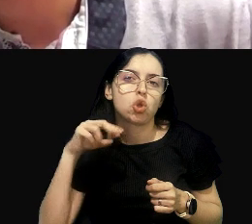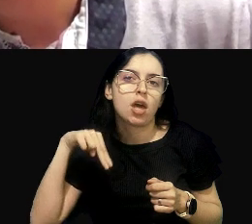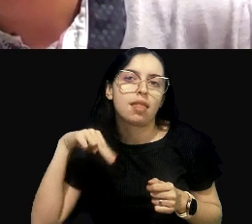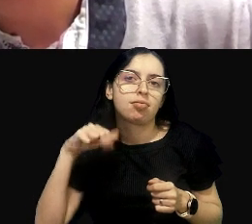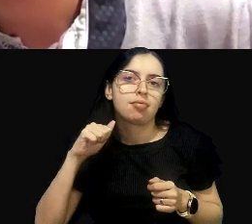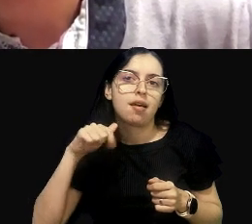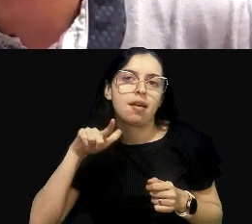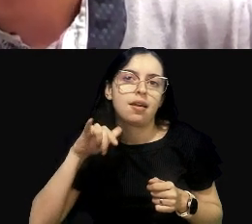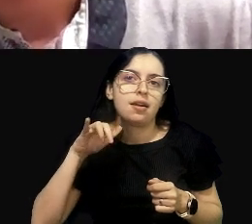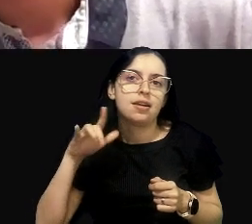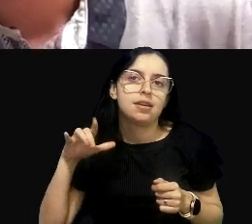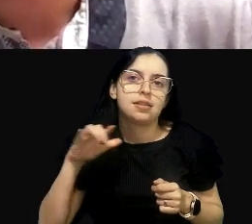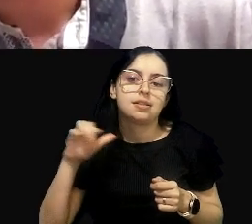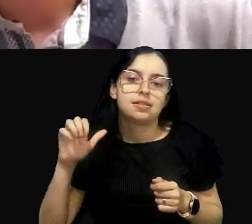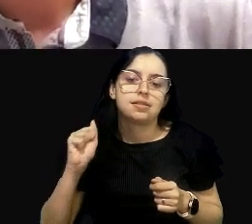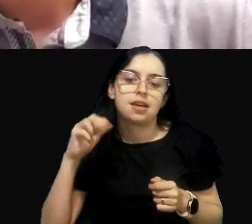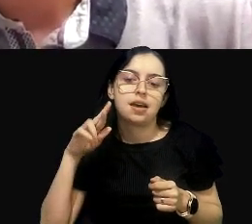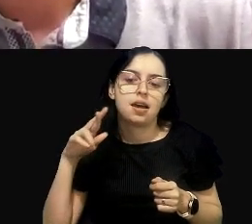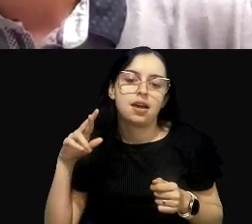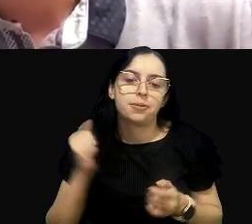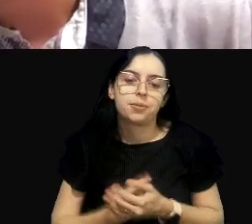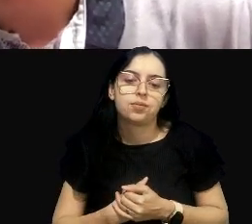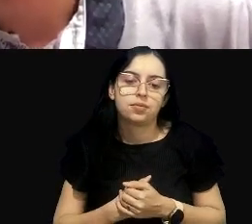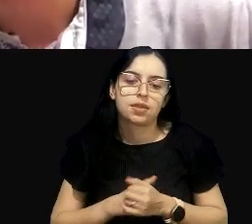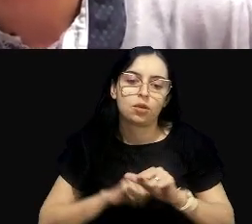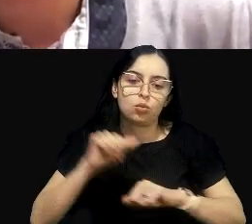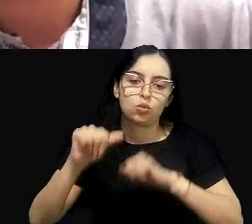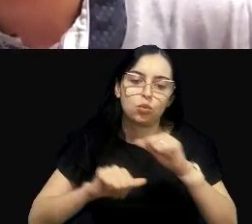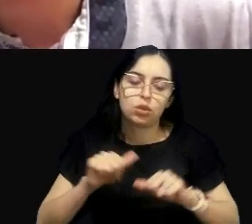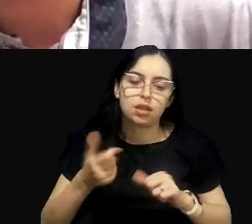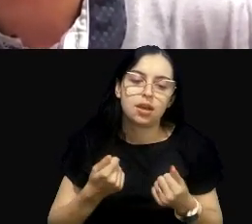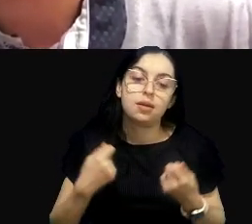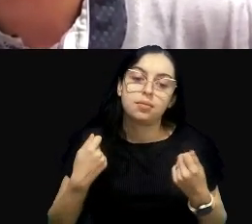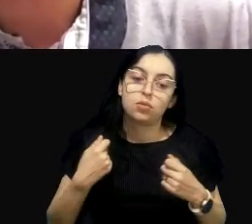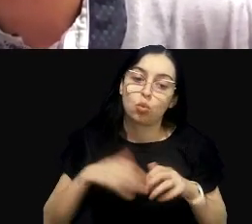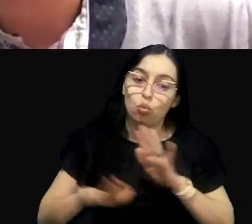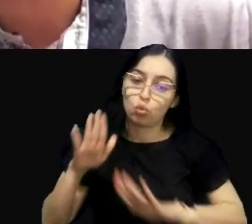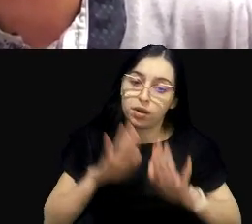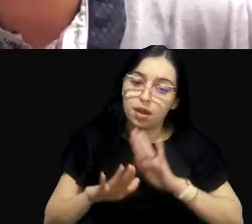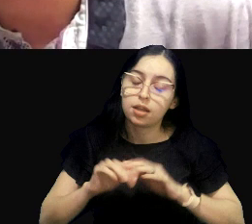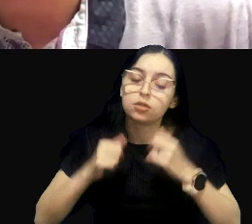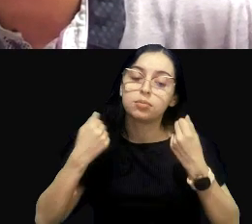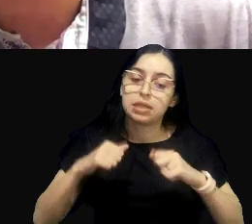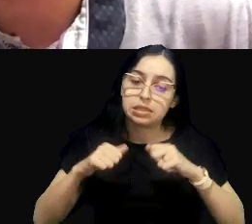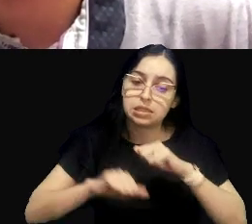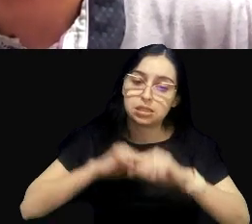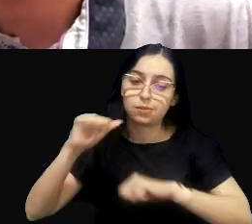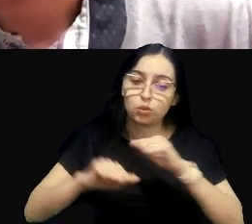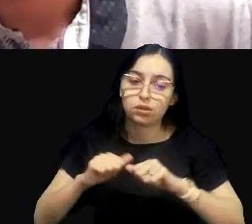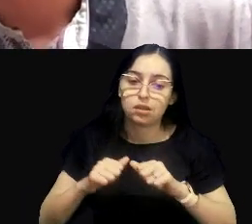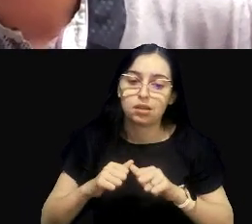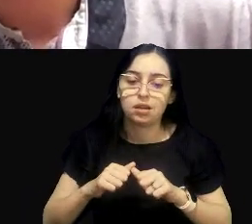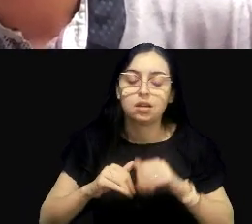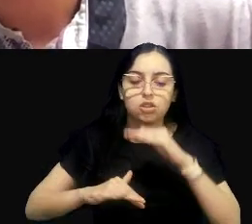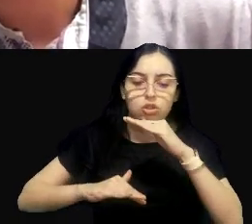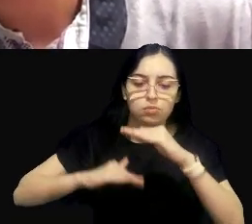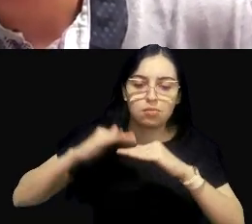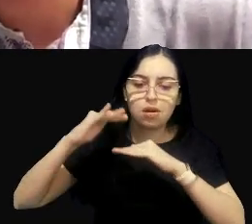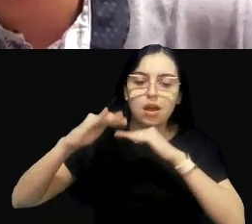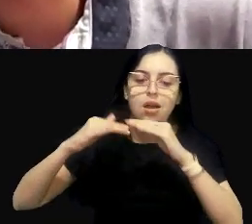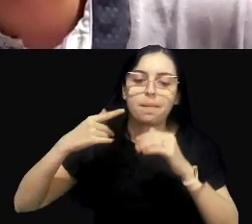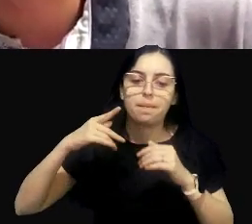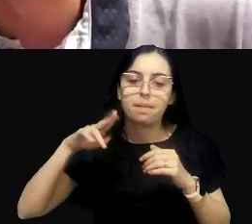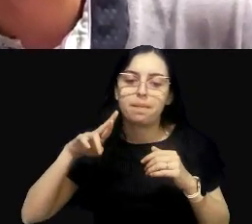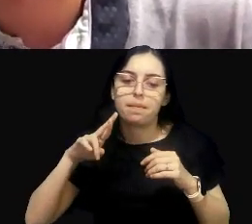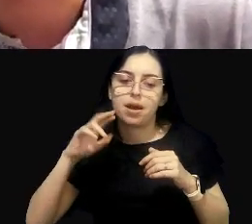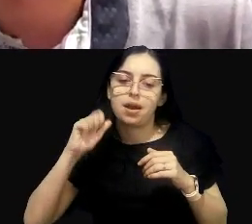reflitam essa diversidade. Com a ressalva que precisamos fazer essa personalização de maneira pragmática e de maneira que não